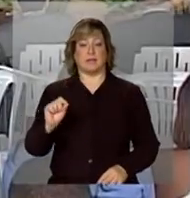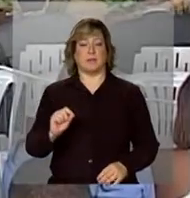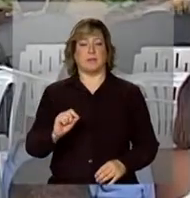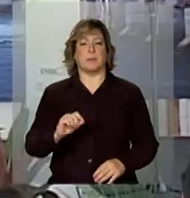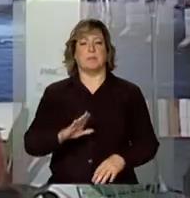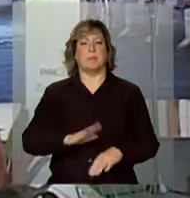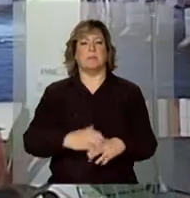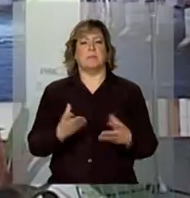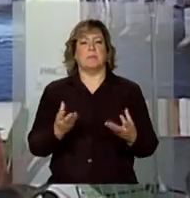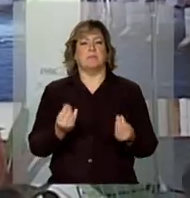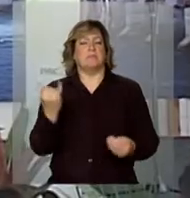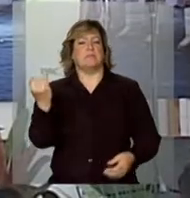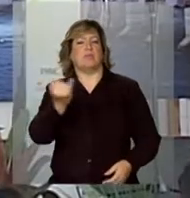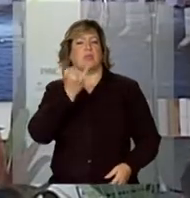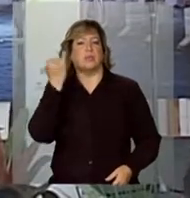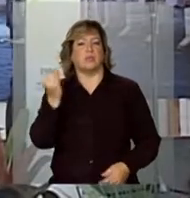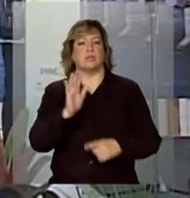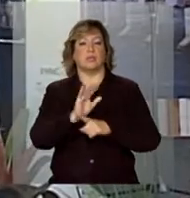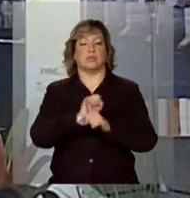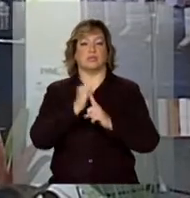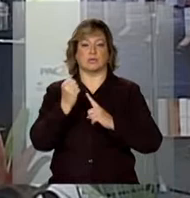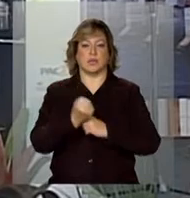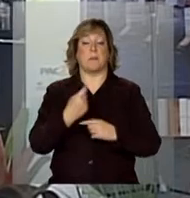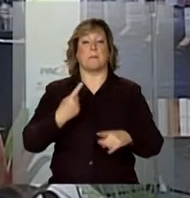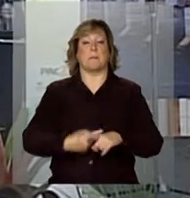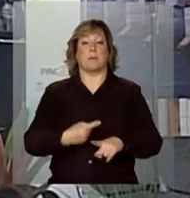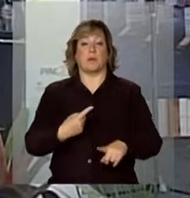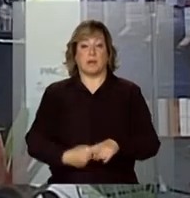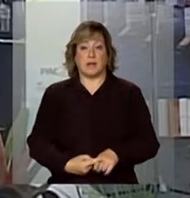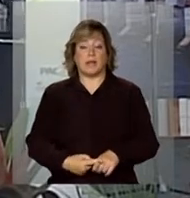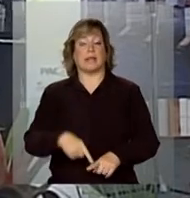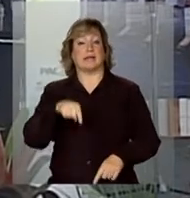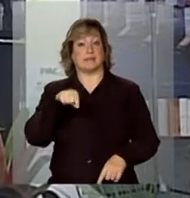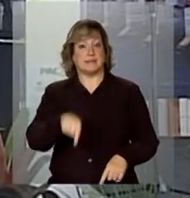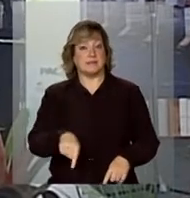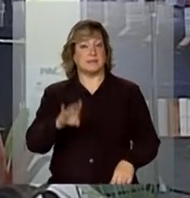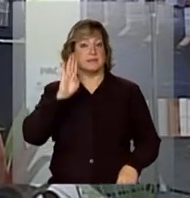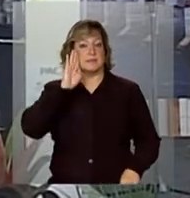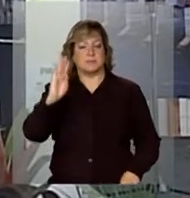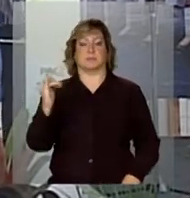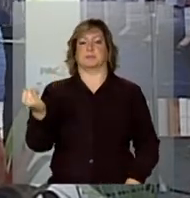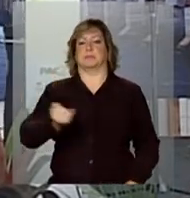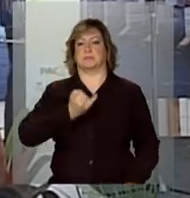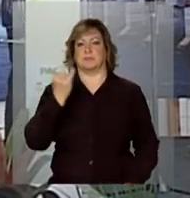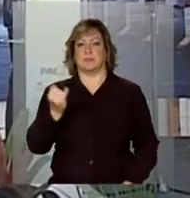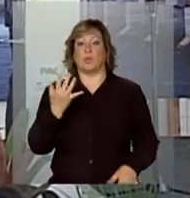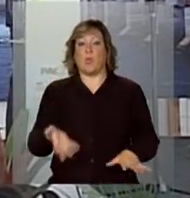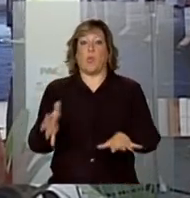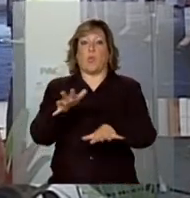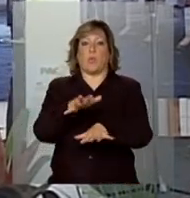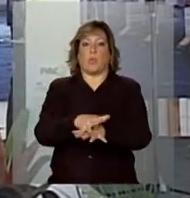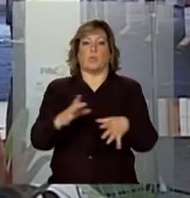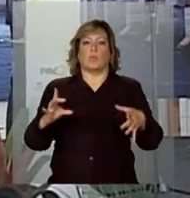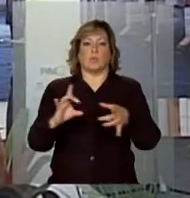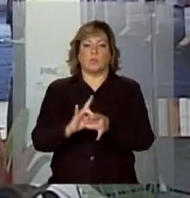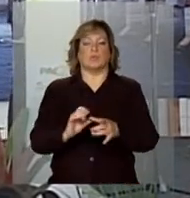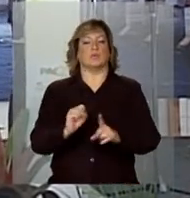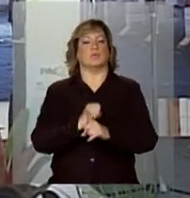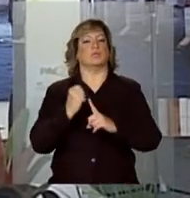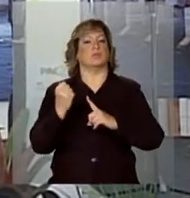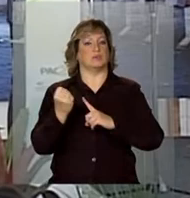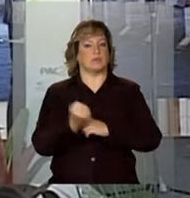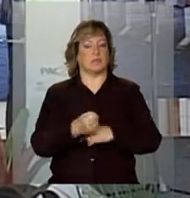sentido social, porque é um dos instrumentos de inclusão social